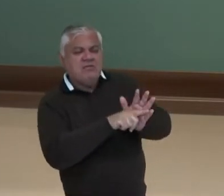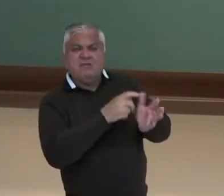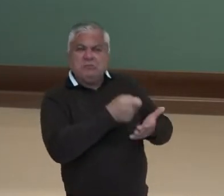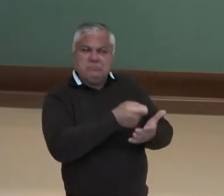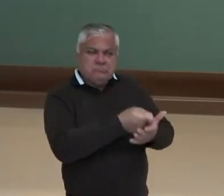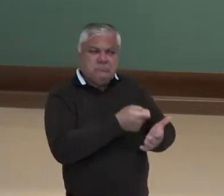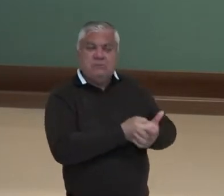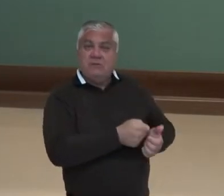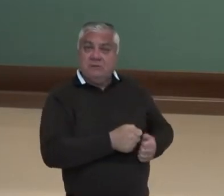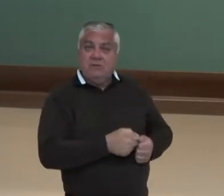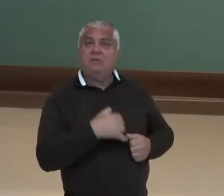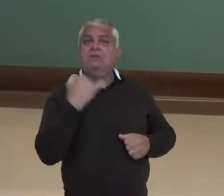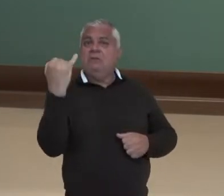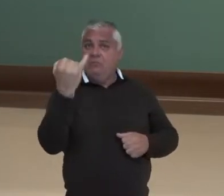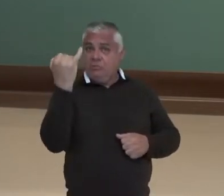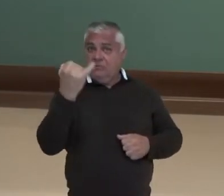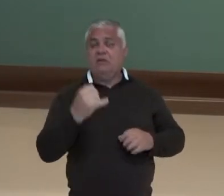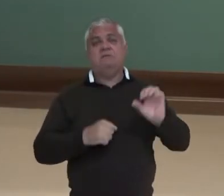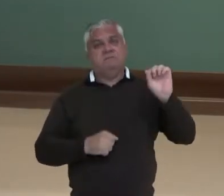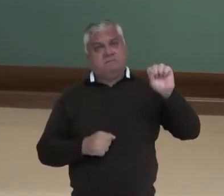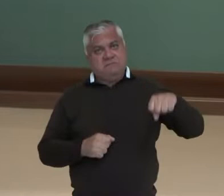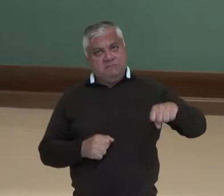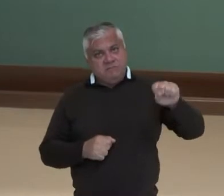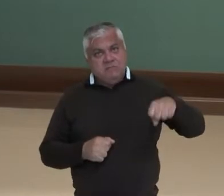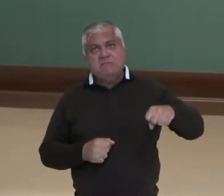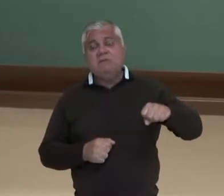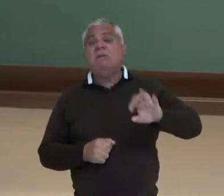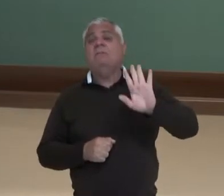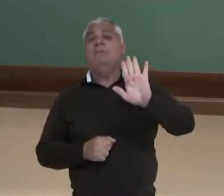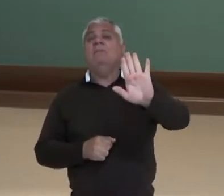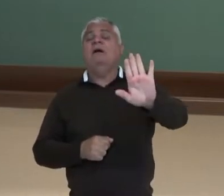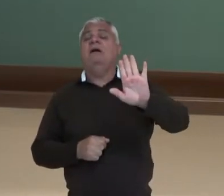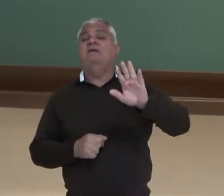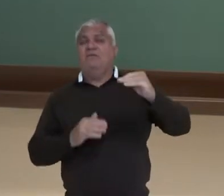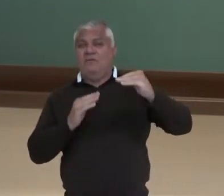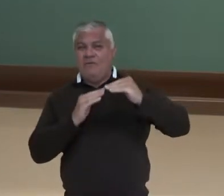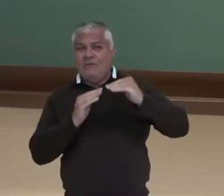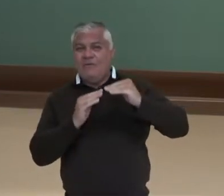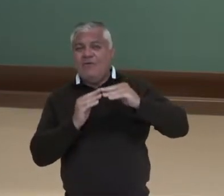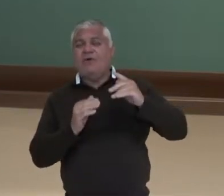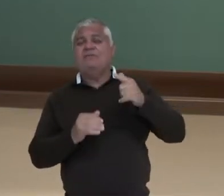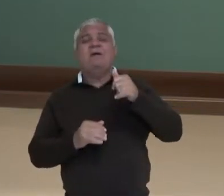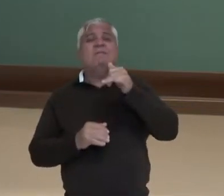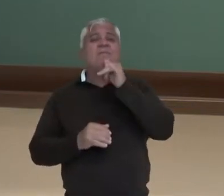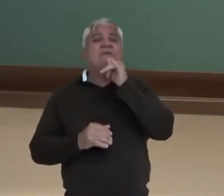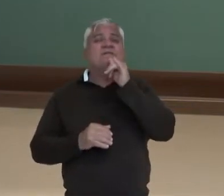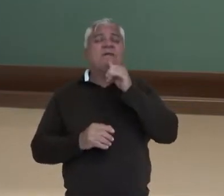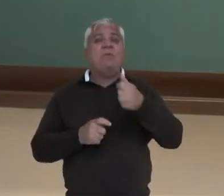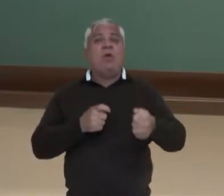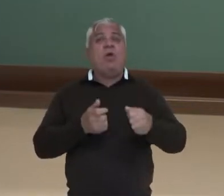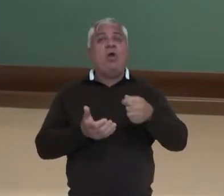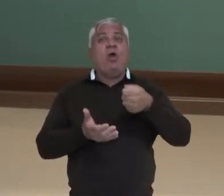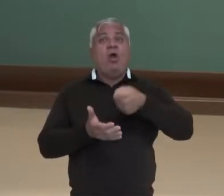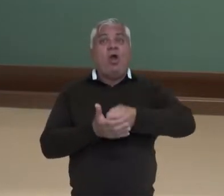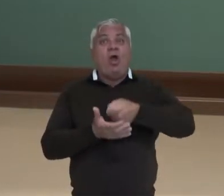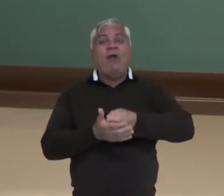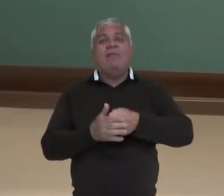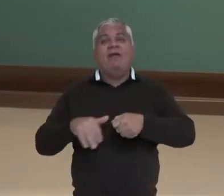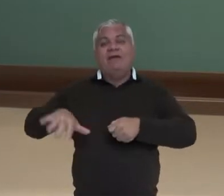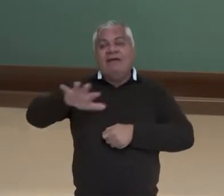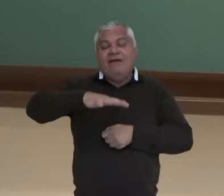ela é importante? É, sim, importante. Mas você concorda que a cobrança também deveria ser